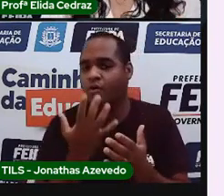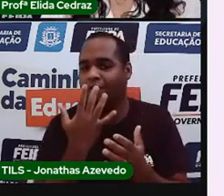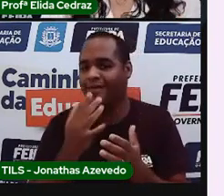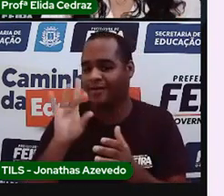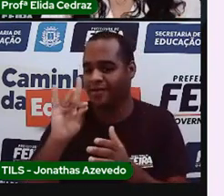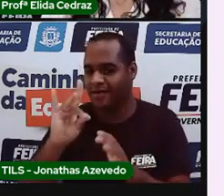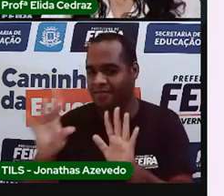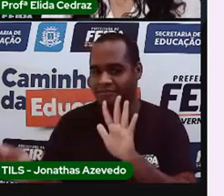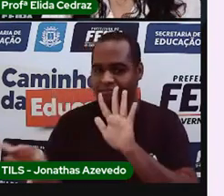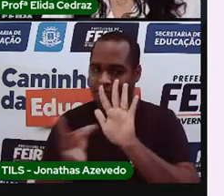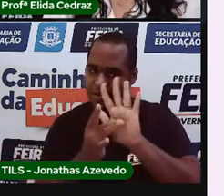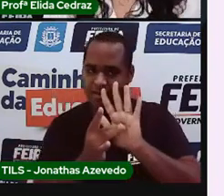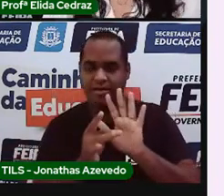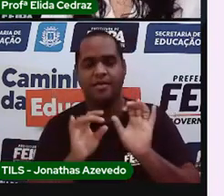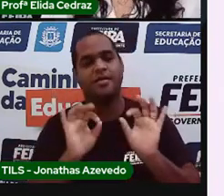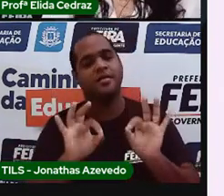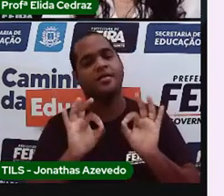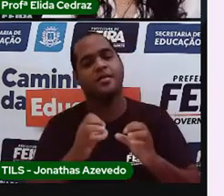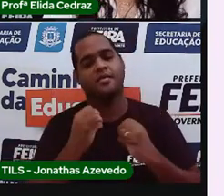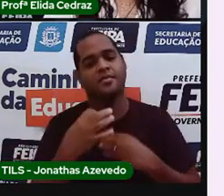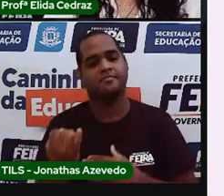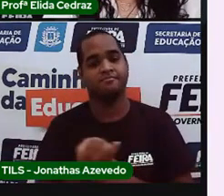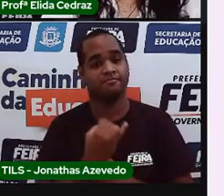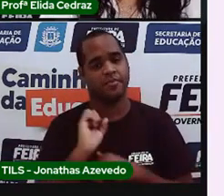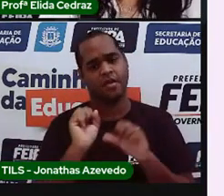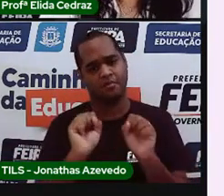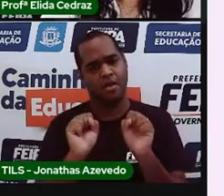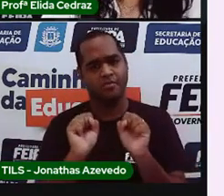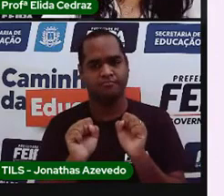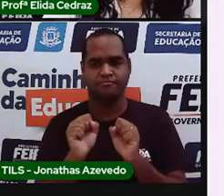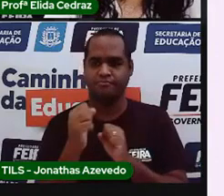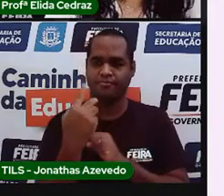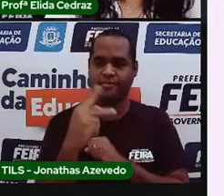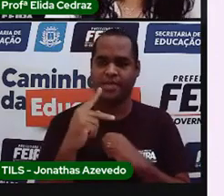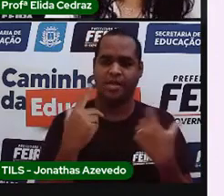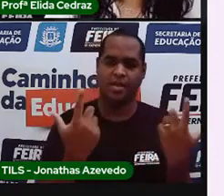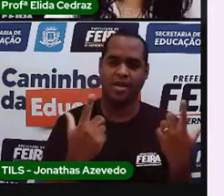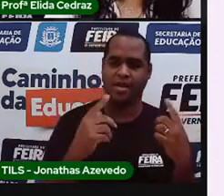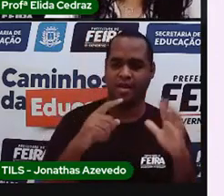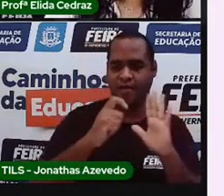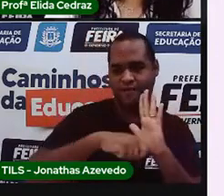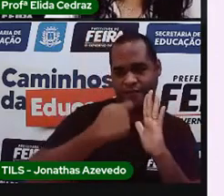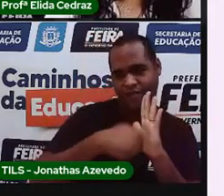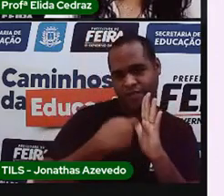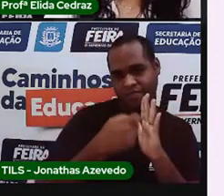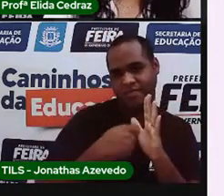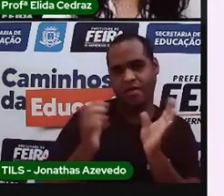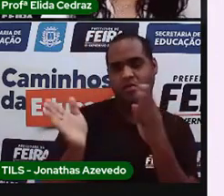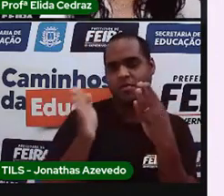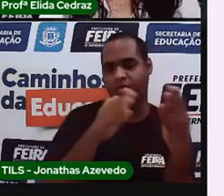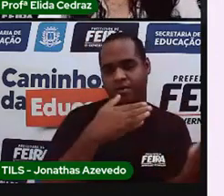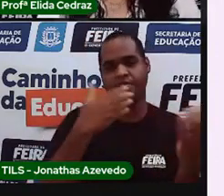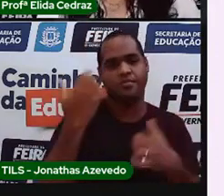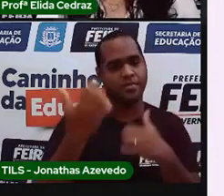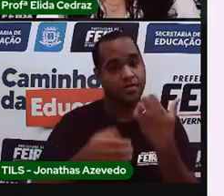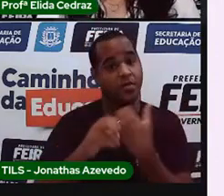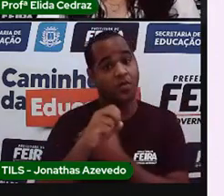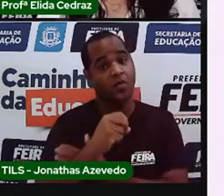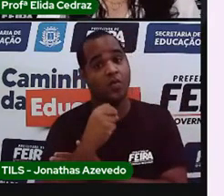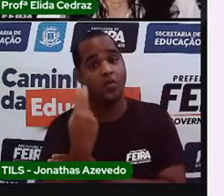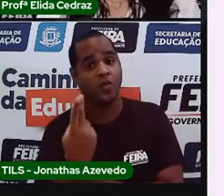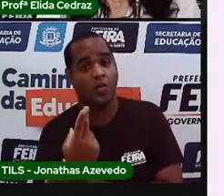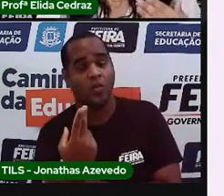e colar no seu cartaz. Pode ser das imagens aqui do vídeo que a Pró mostrou ou você